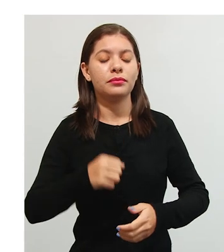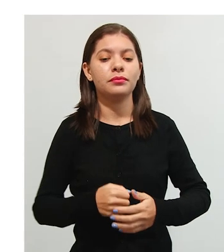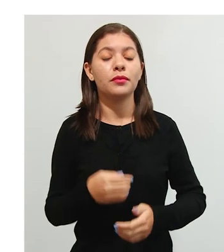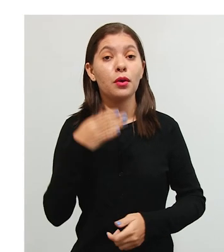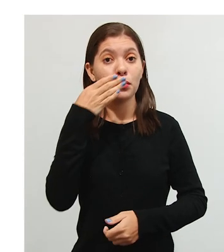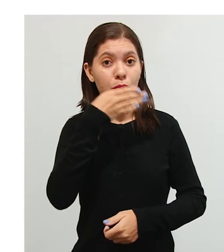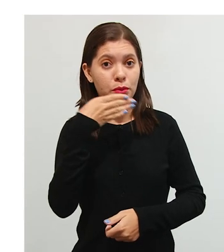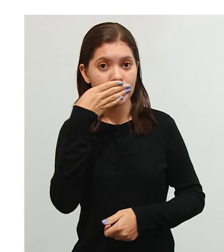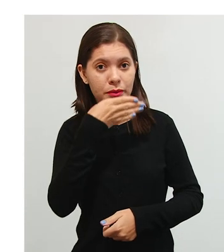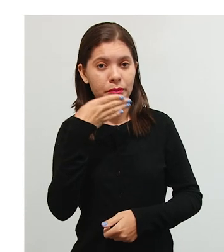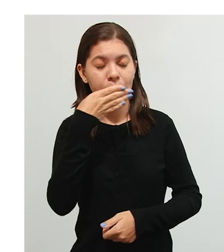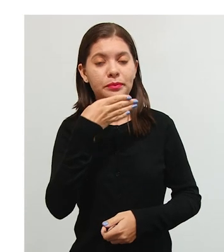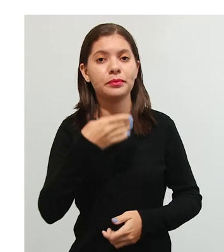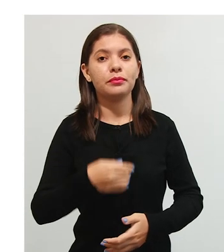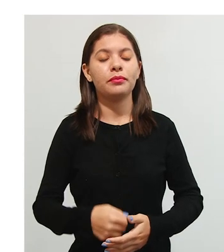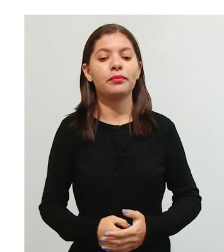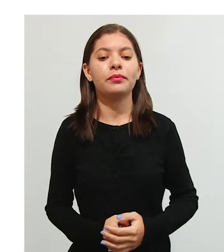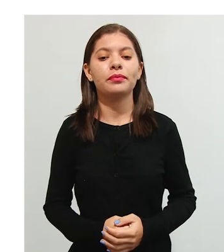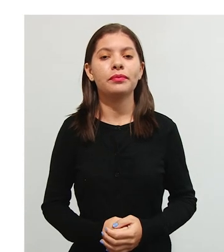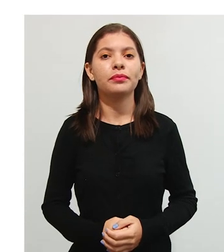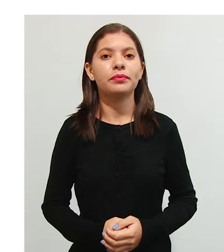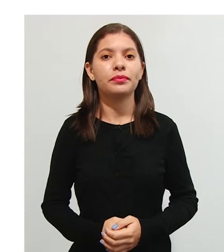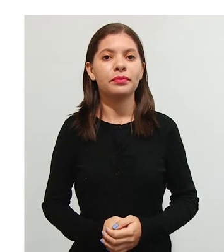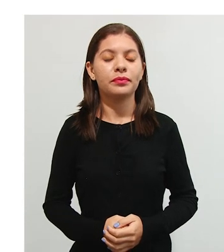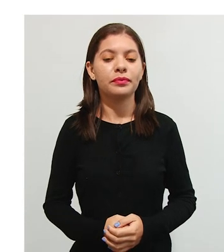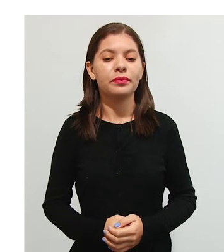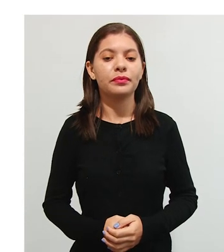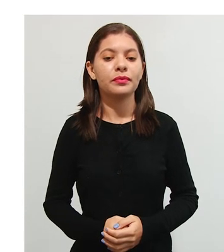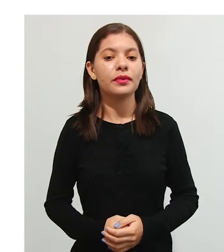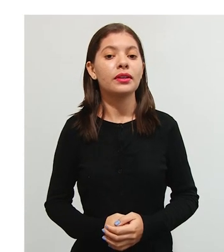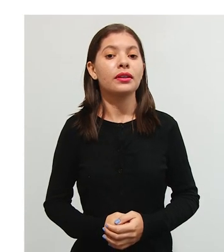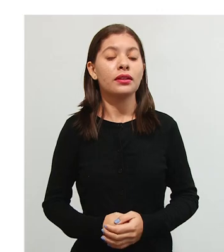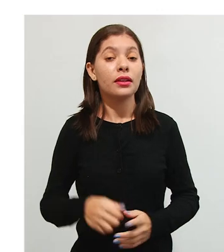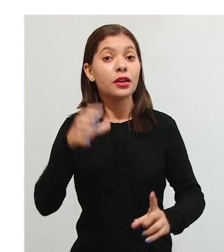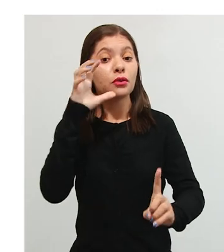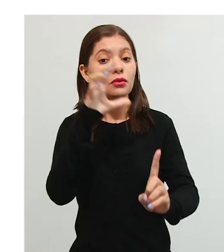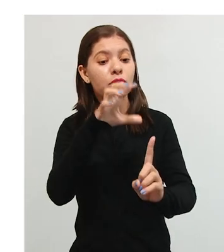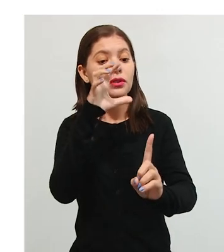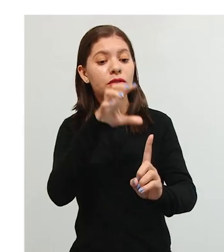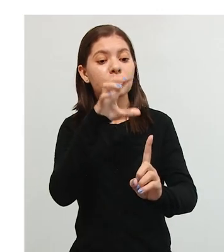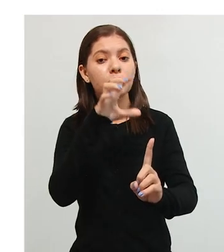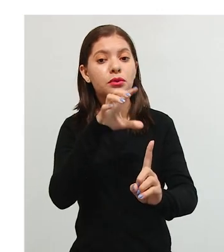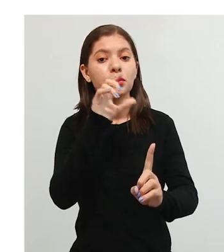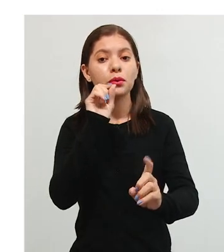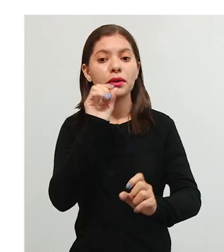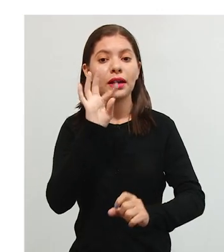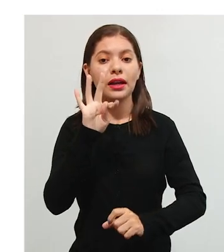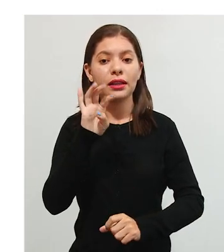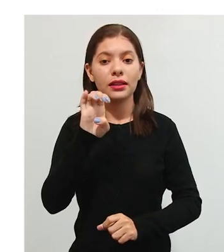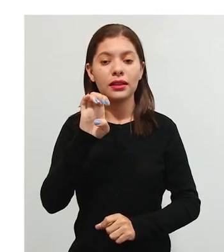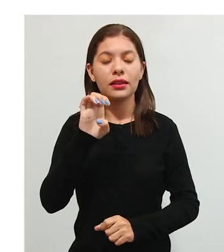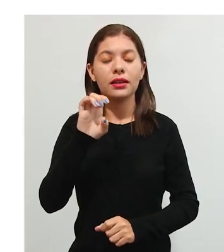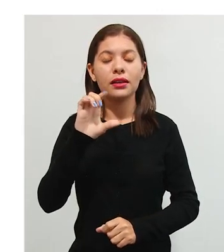era o bombom. Essa vertente influenciou a tendência pedagógica tecnicista, como a professora